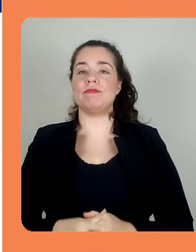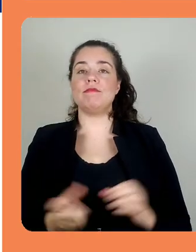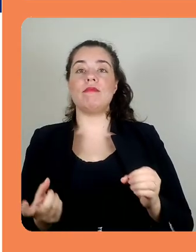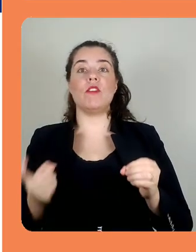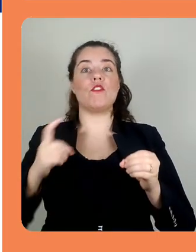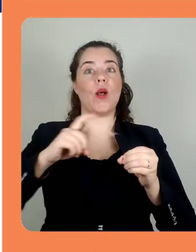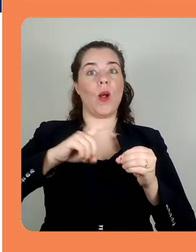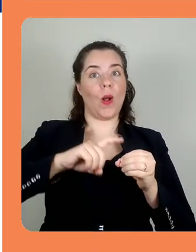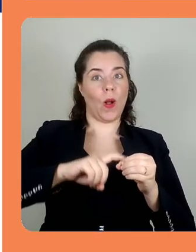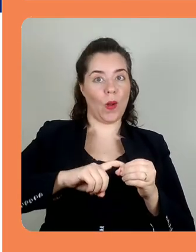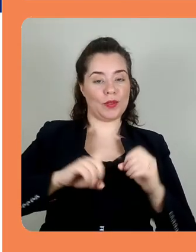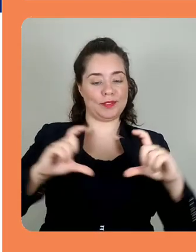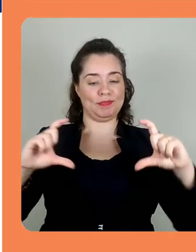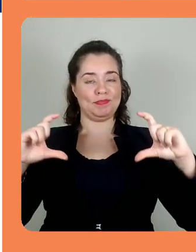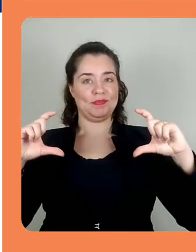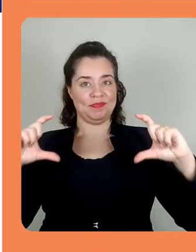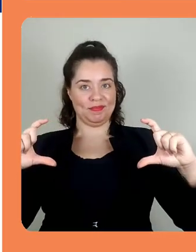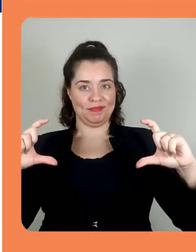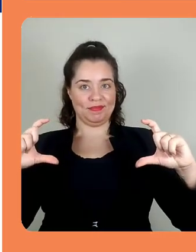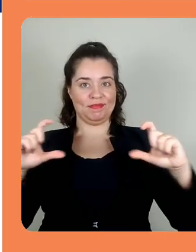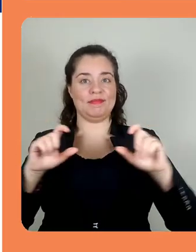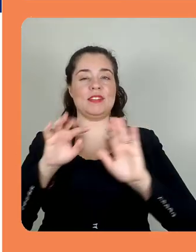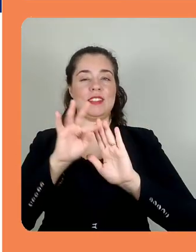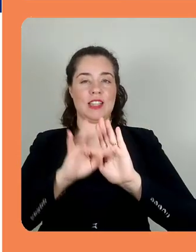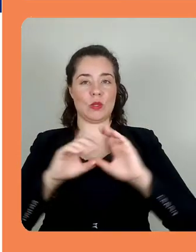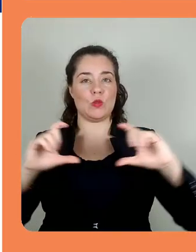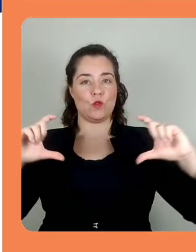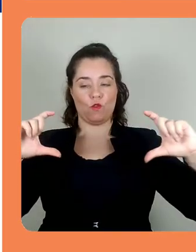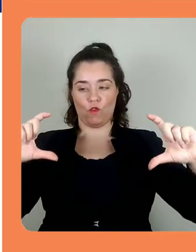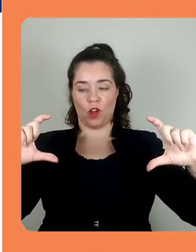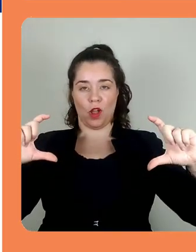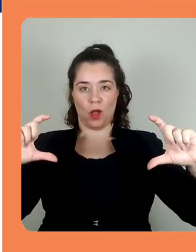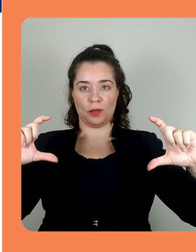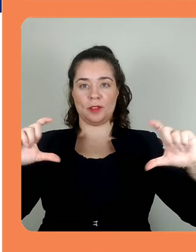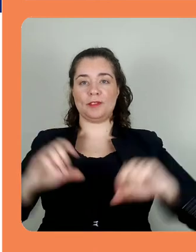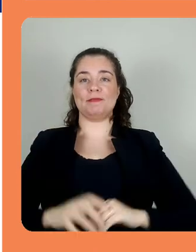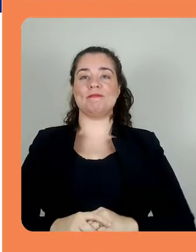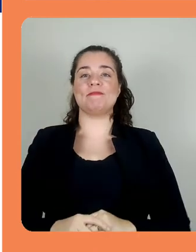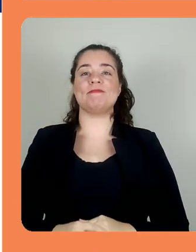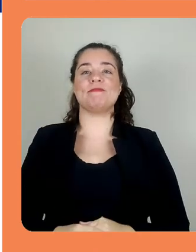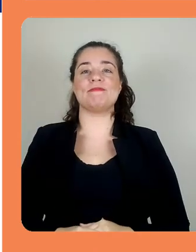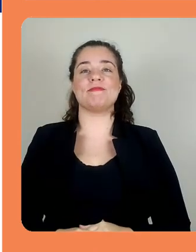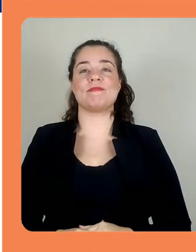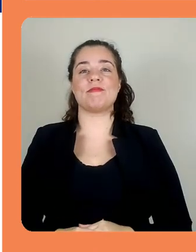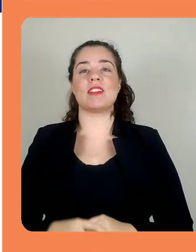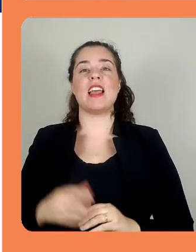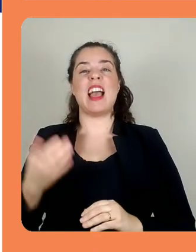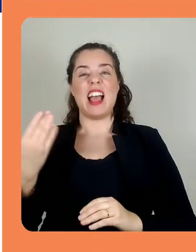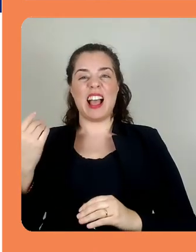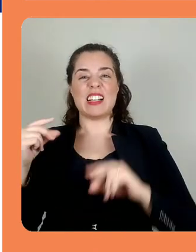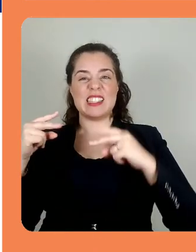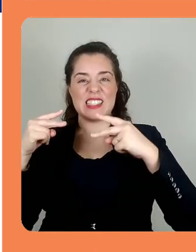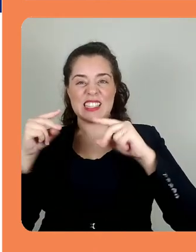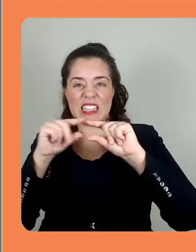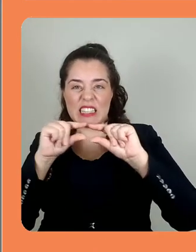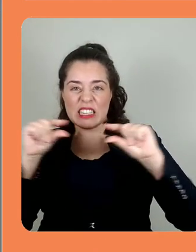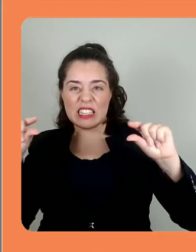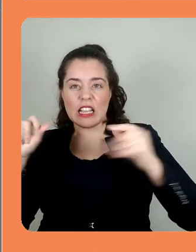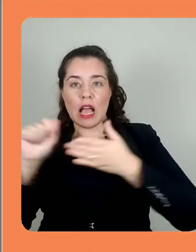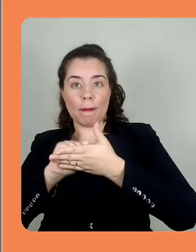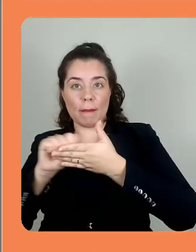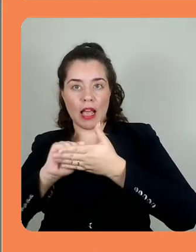então? Voltamos lá no espaço, no nosso editor. Vamos apagar.